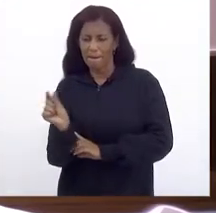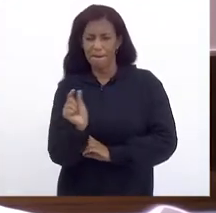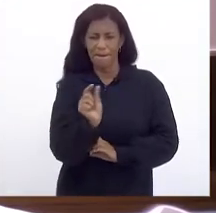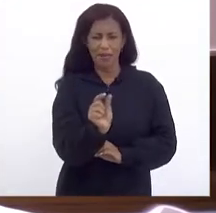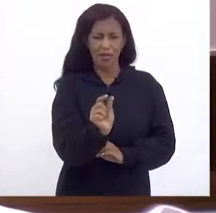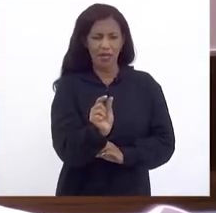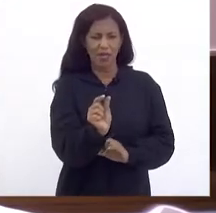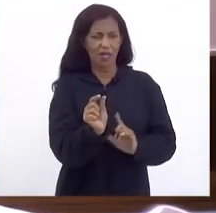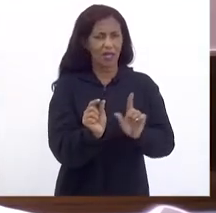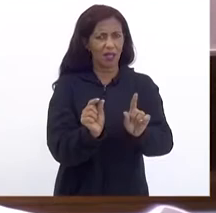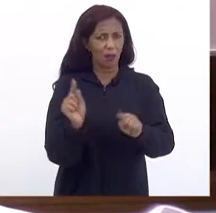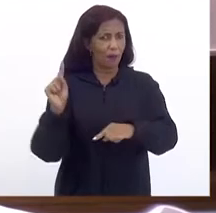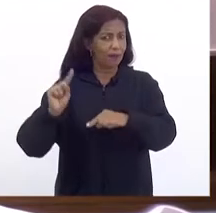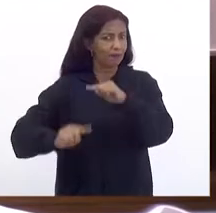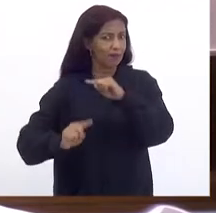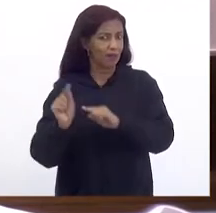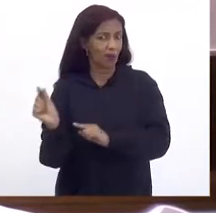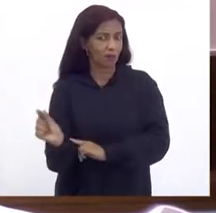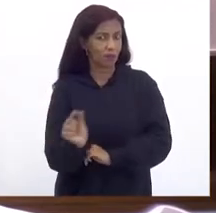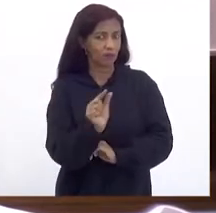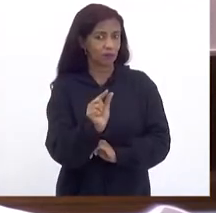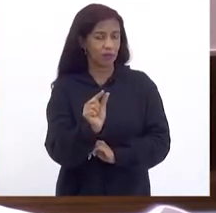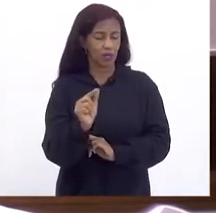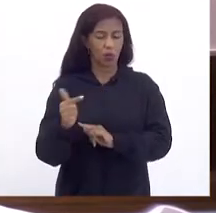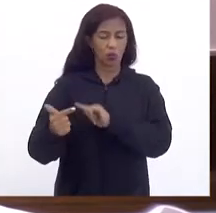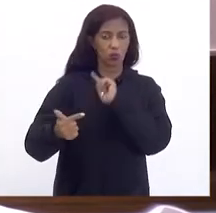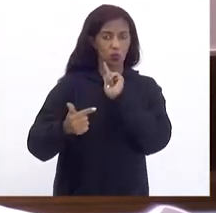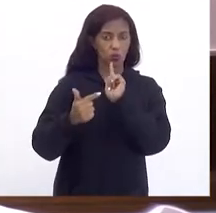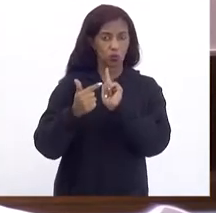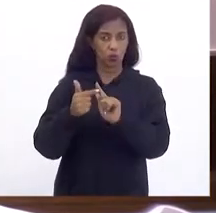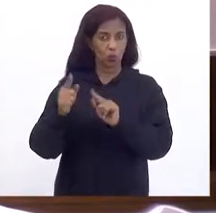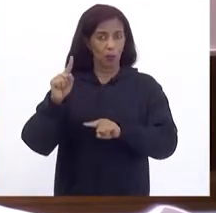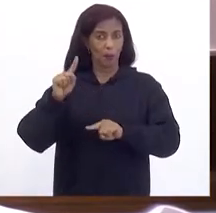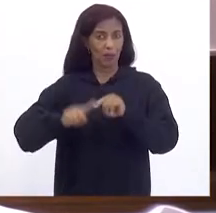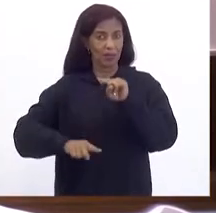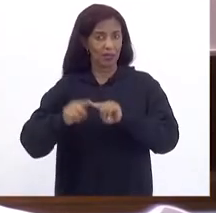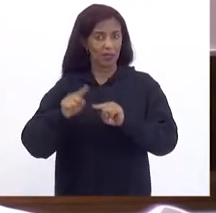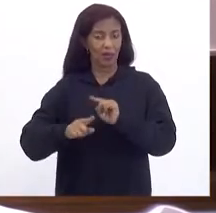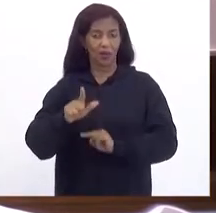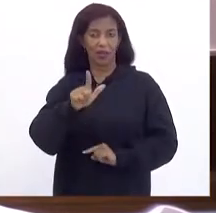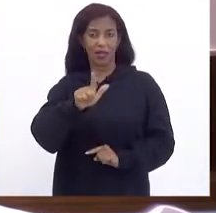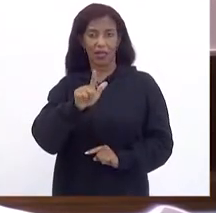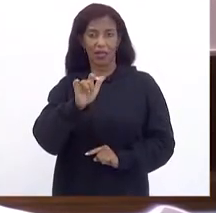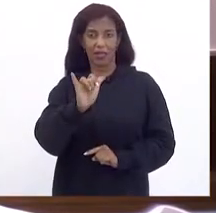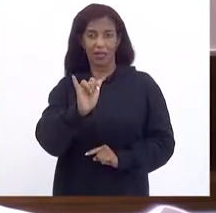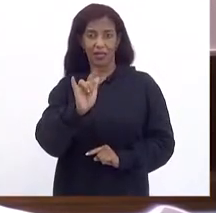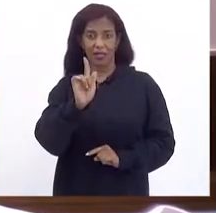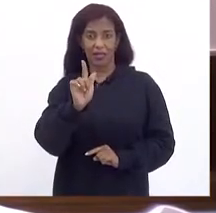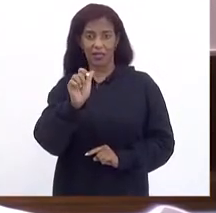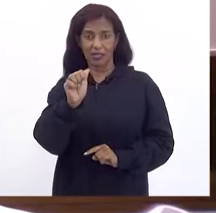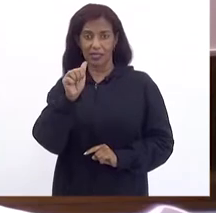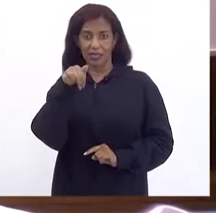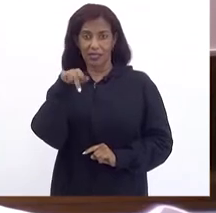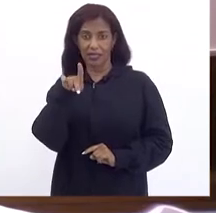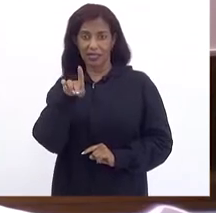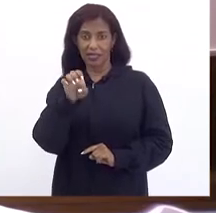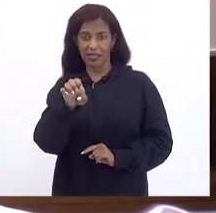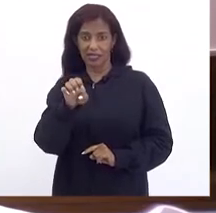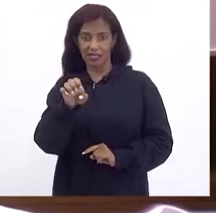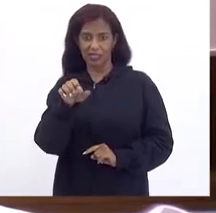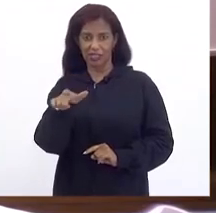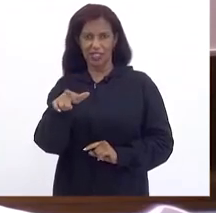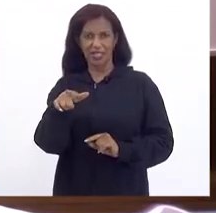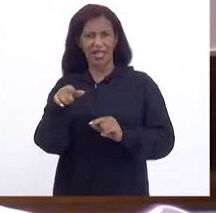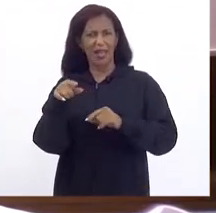quente É um componente O segundo Componente É o ligante Que é O fornecimento Do